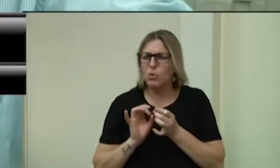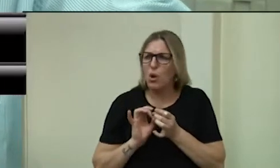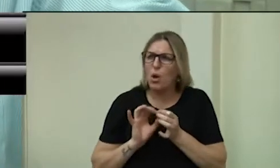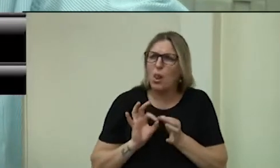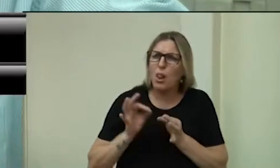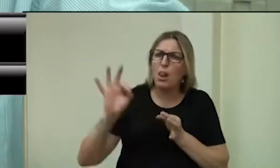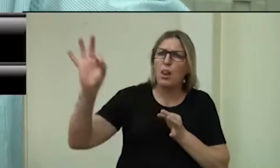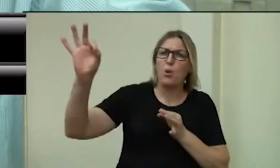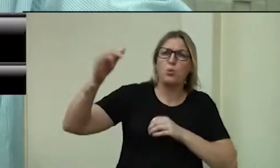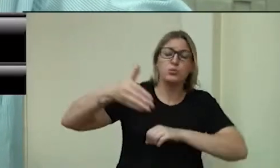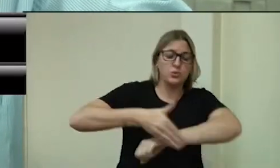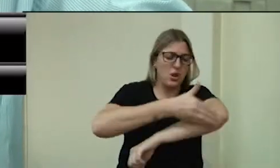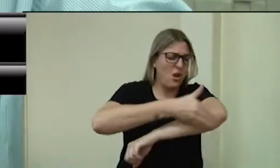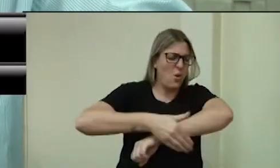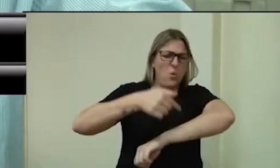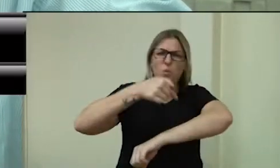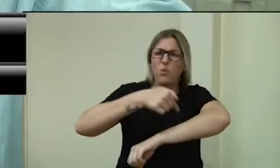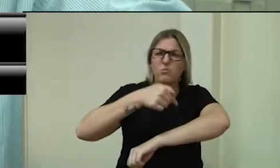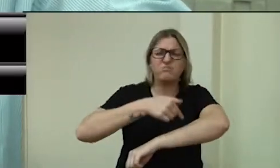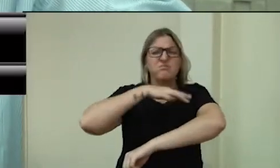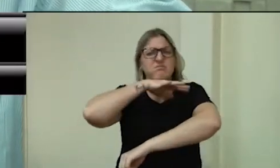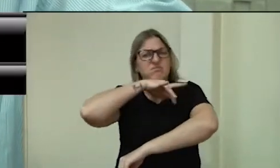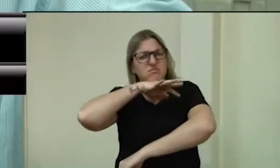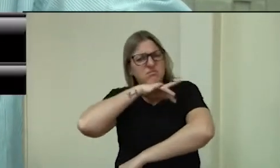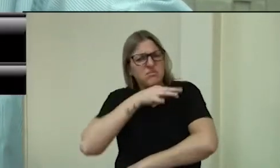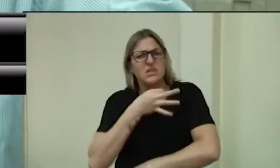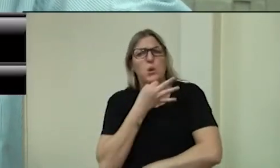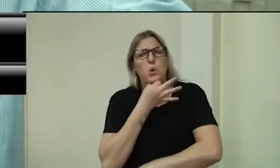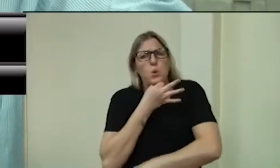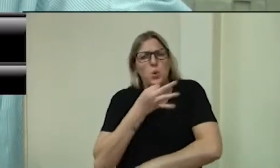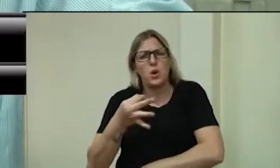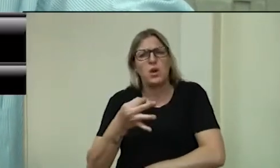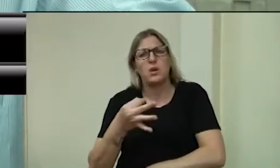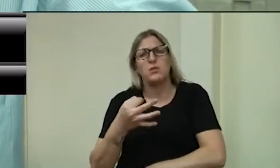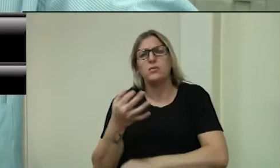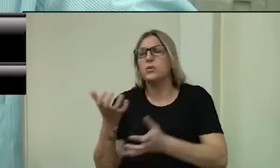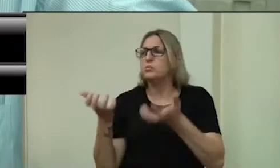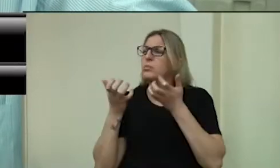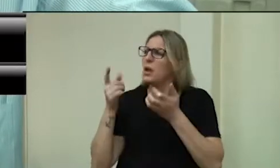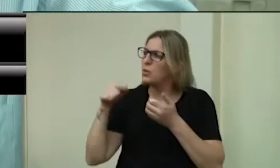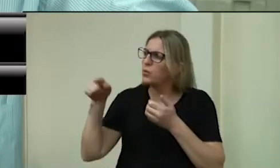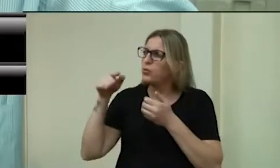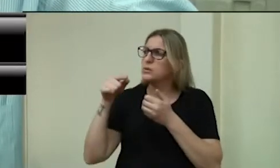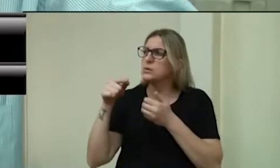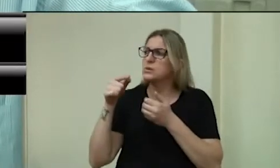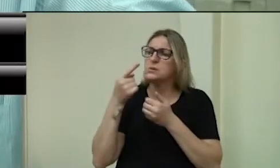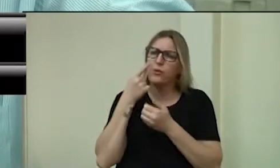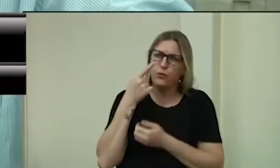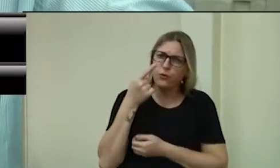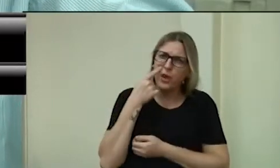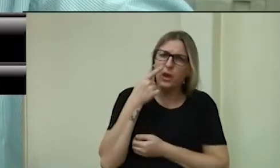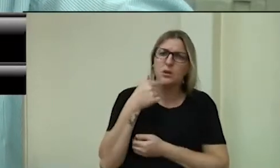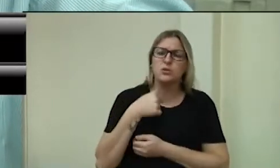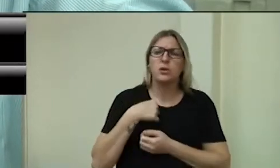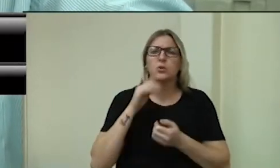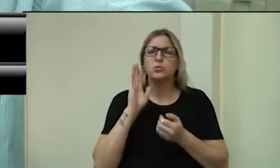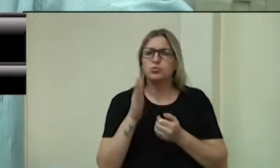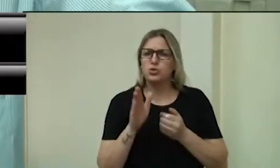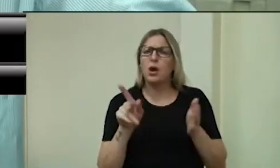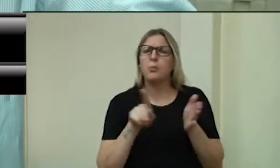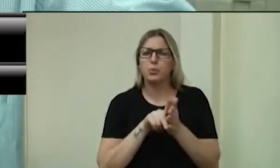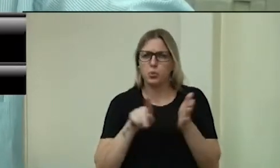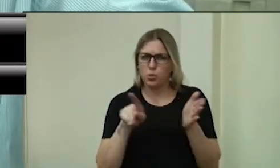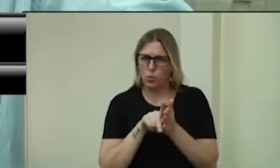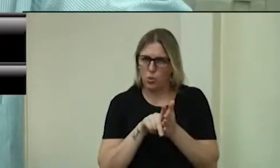que não dá para trafegar. Eu quero que eu dê uma olhada, eu fiz protocolo, não faço prejuízo de providência que eu acho que tem